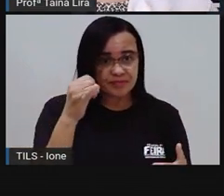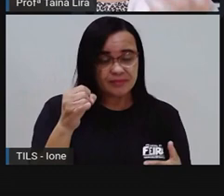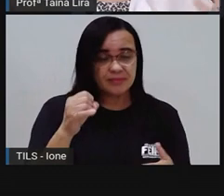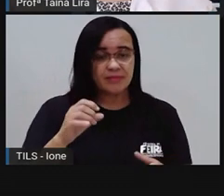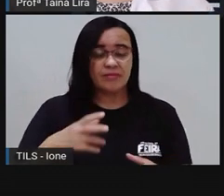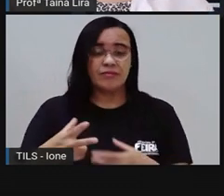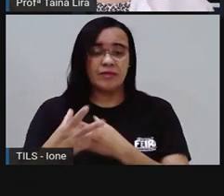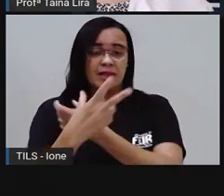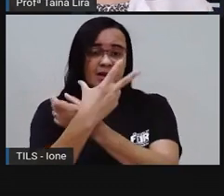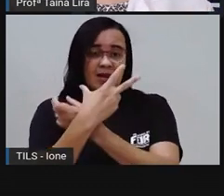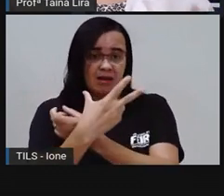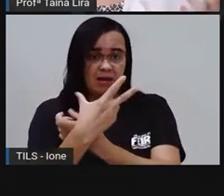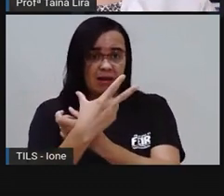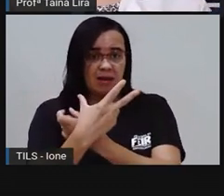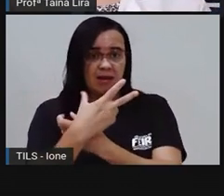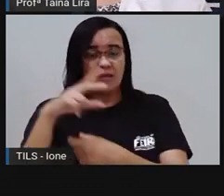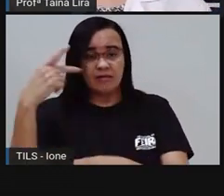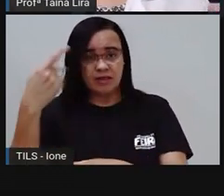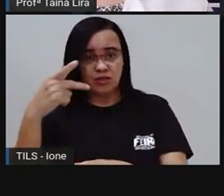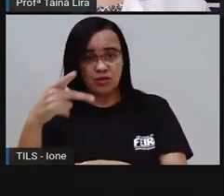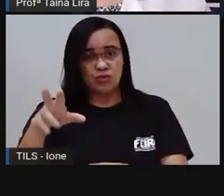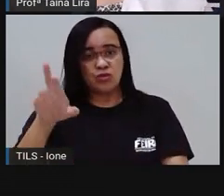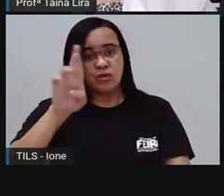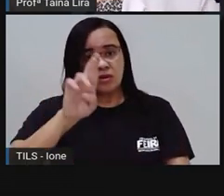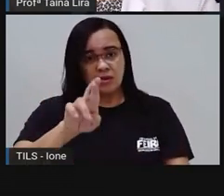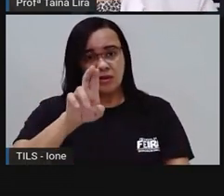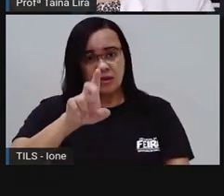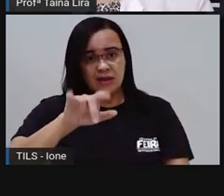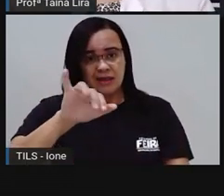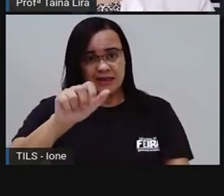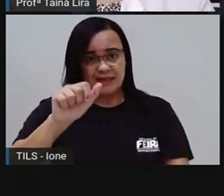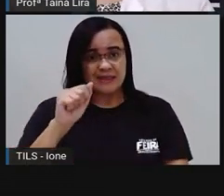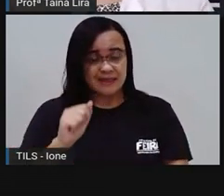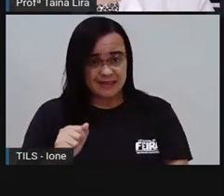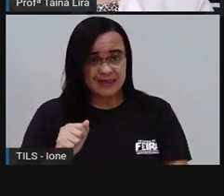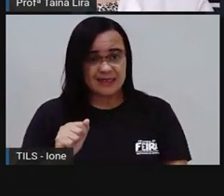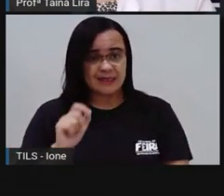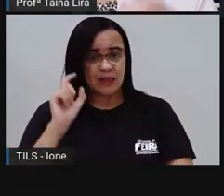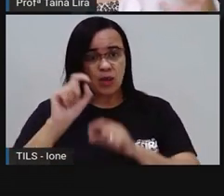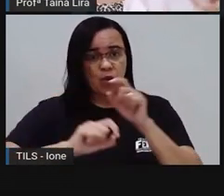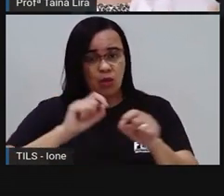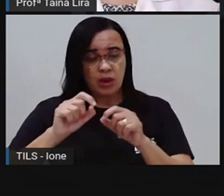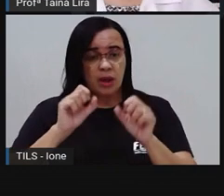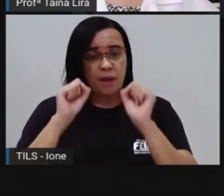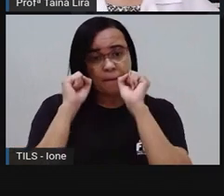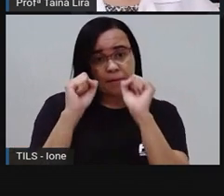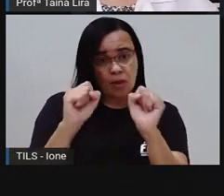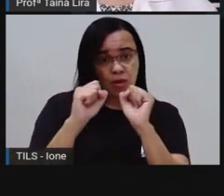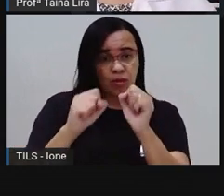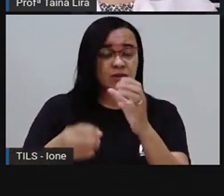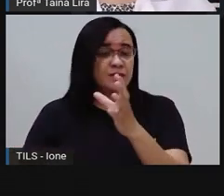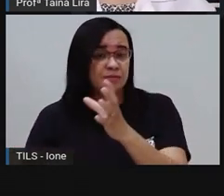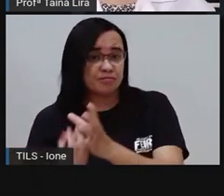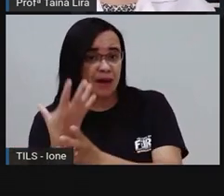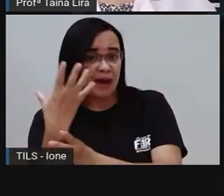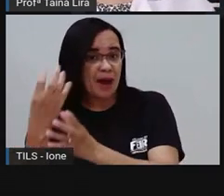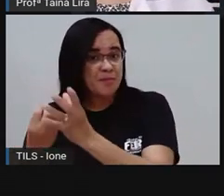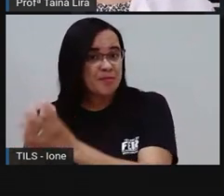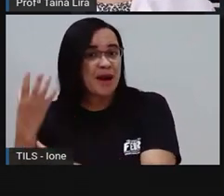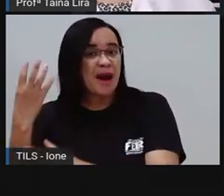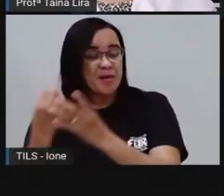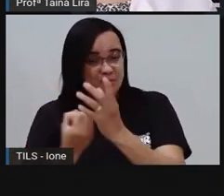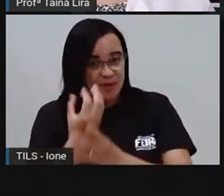Quando você for gravar a sua receita, não é verdade? Você pode criar aí uma marca pra você